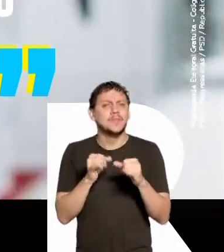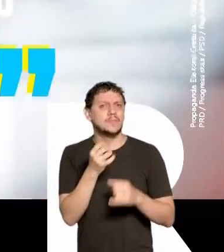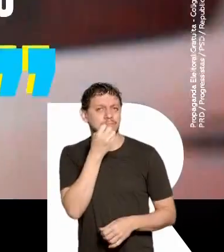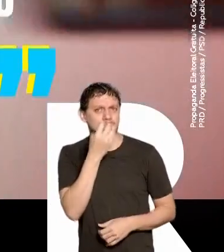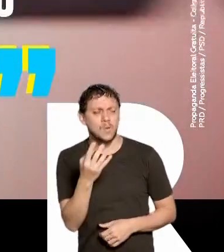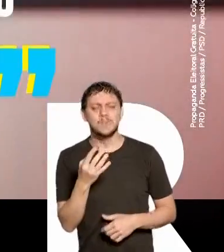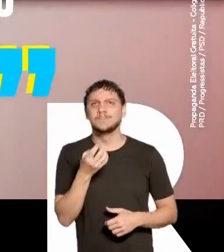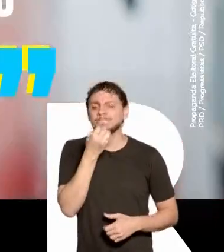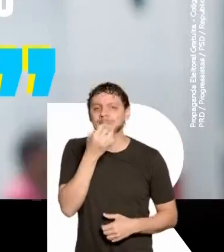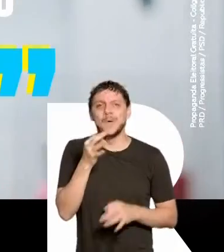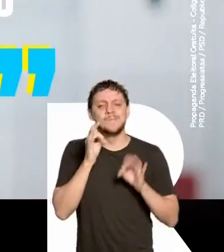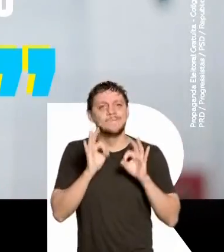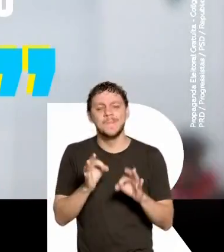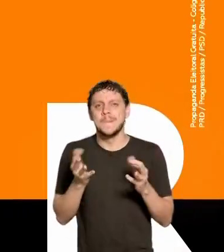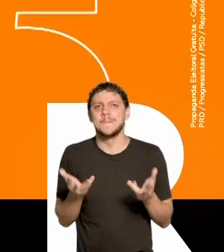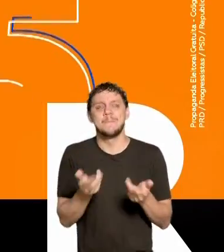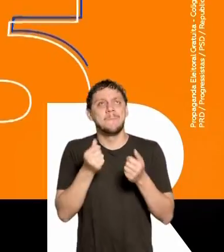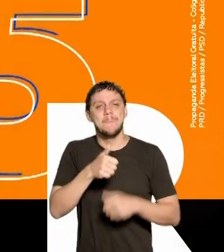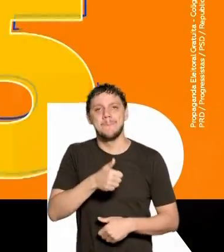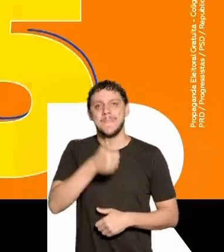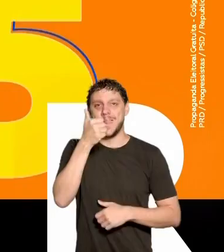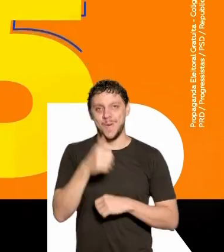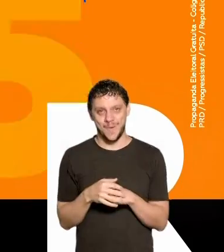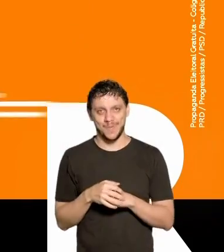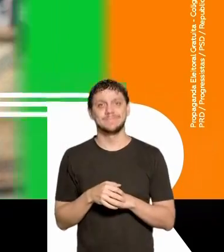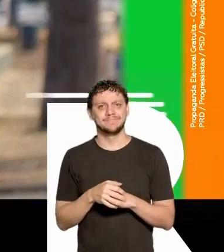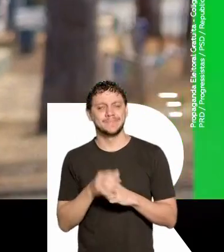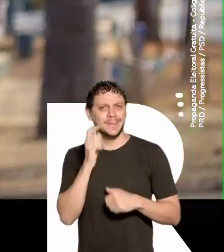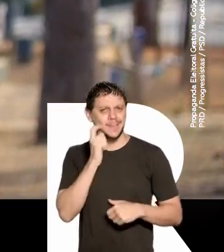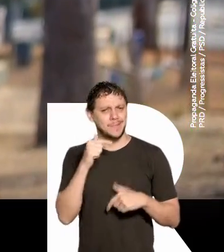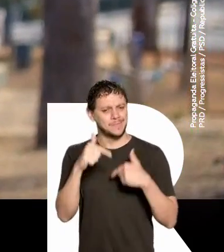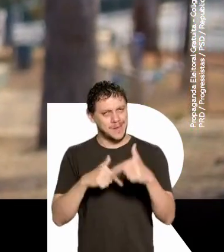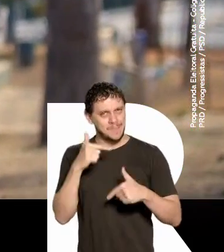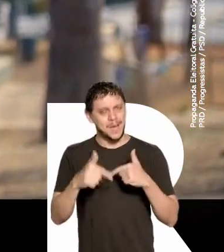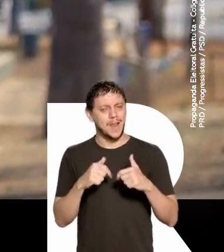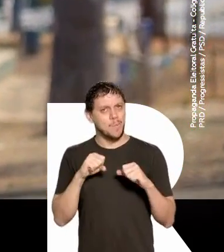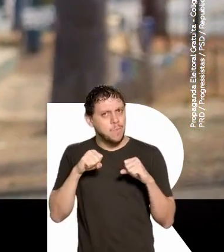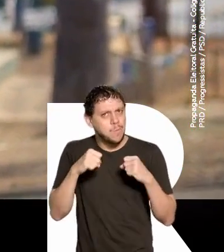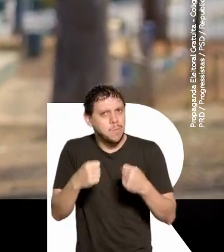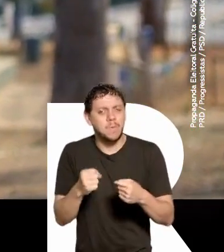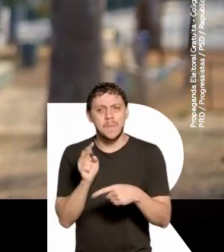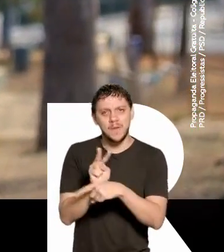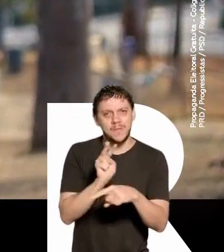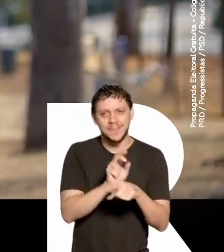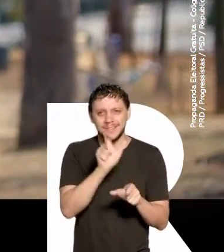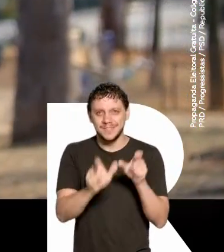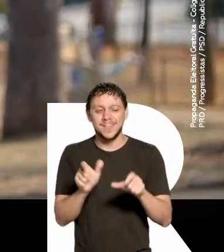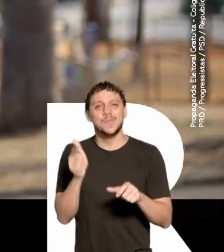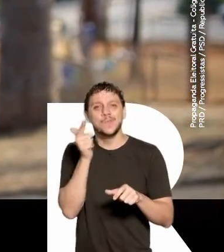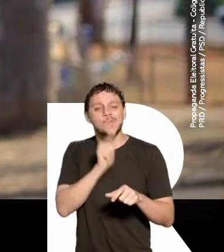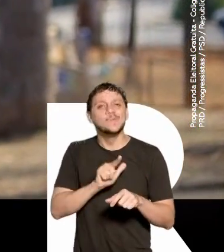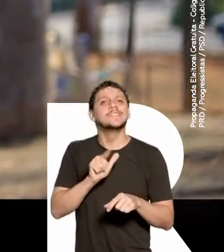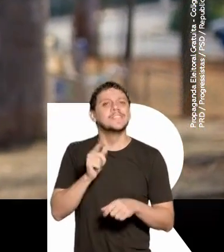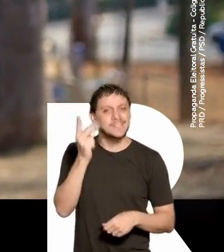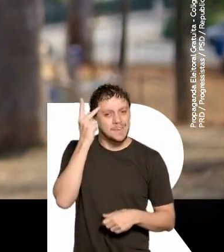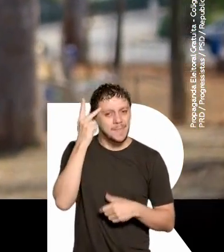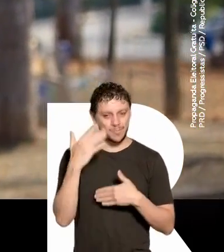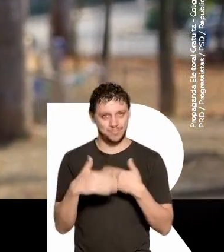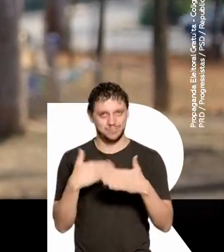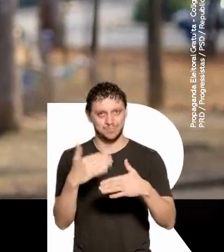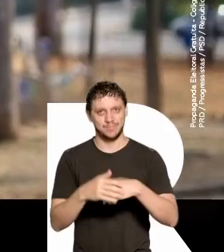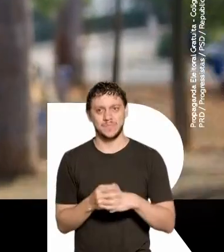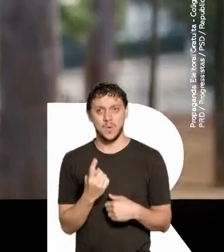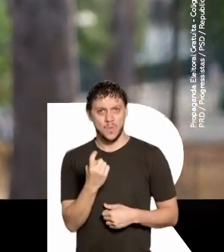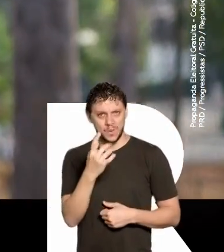muito bom. Melhorou demais. Ricardo trabalha, e muito, para cuidar de gente e colocar São Paulo para